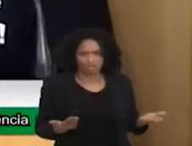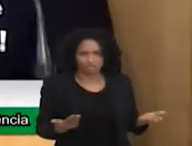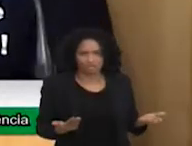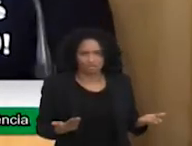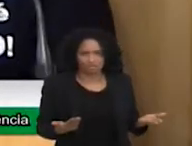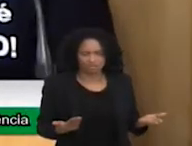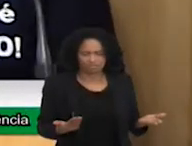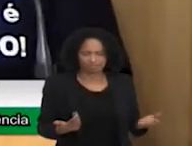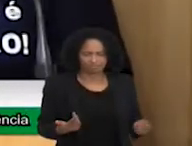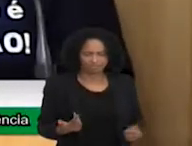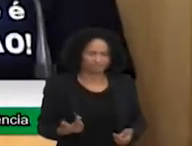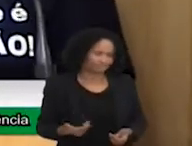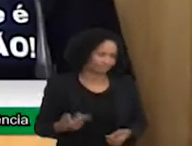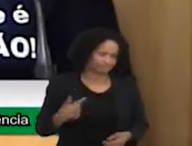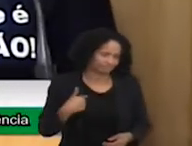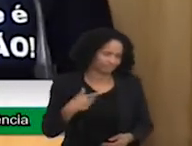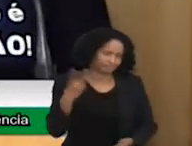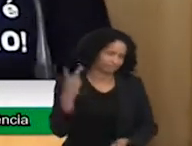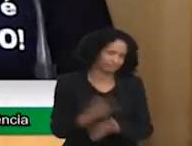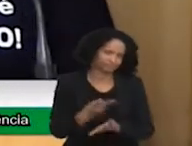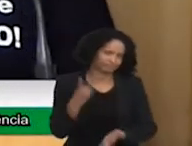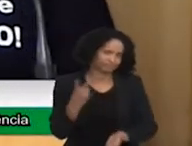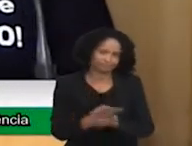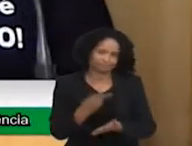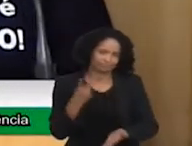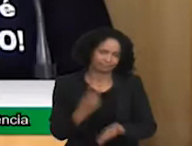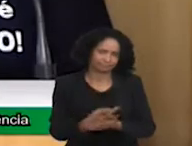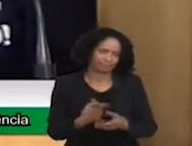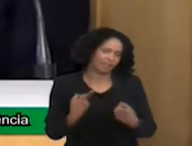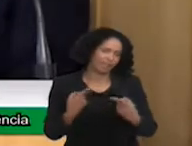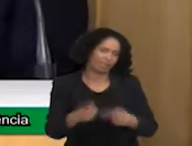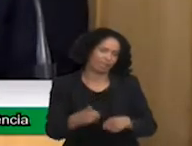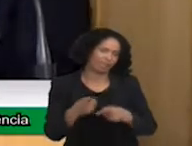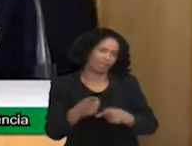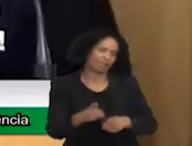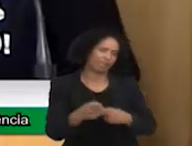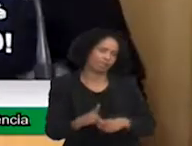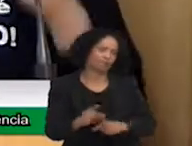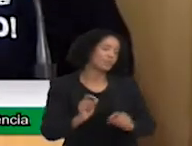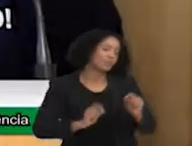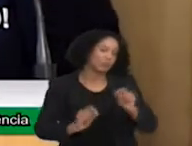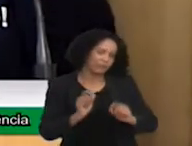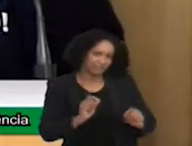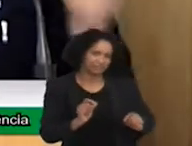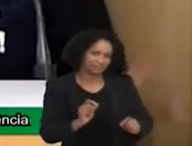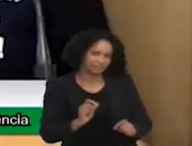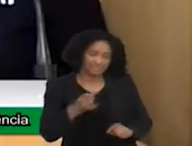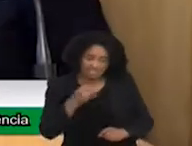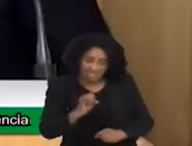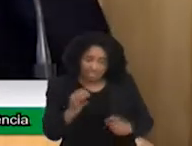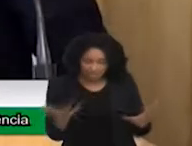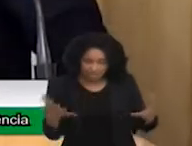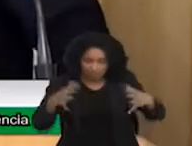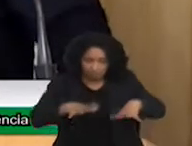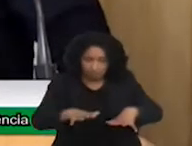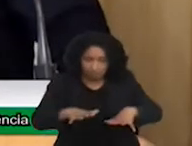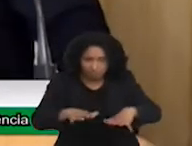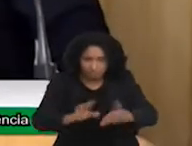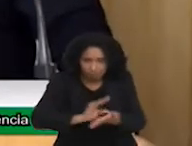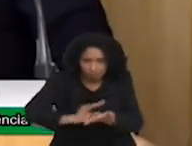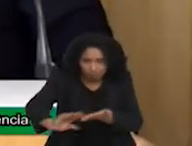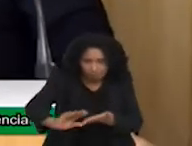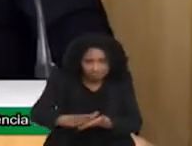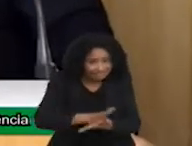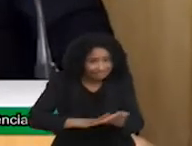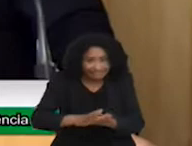brinco que eu falo o seguinte, que quem não investe em inclusão é um gestor que está fardado a falir. Eu vou dar